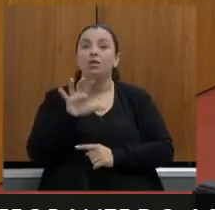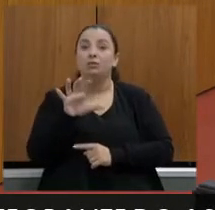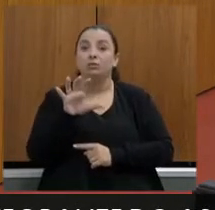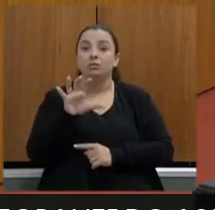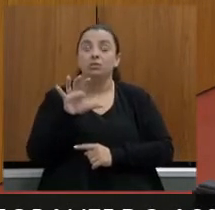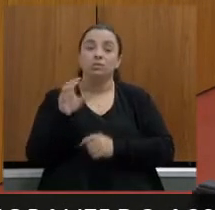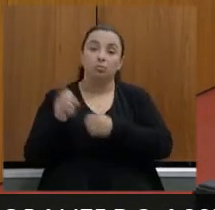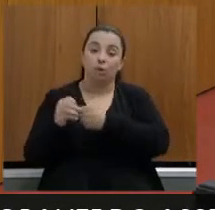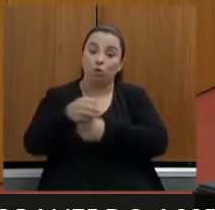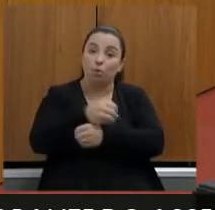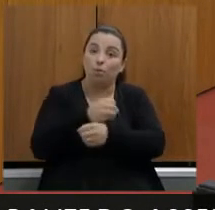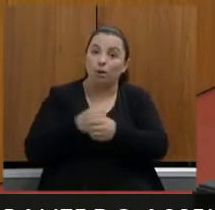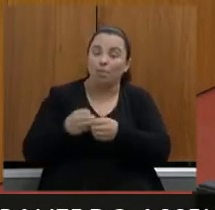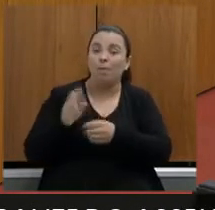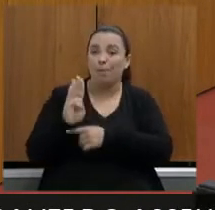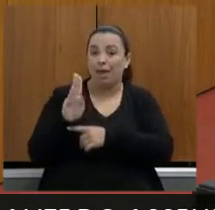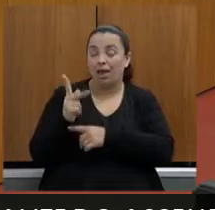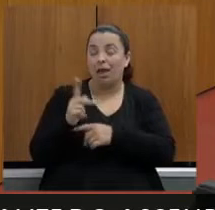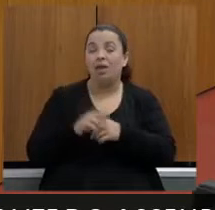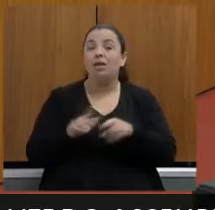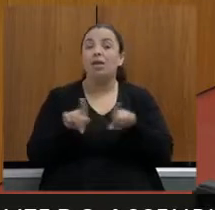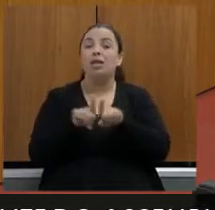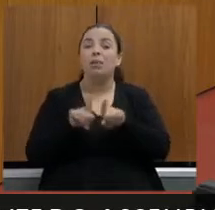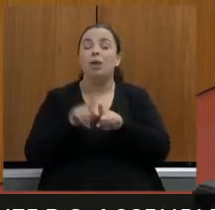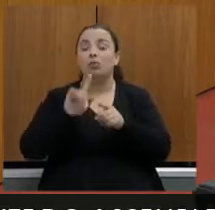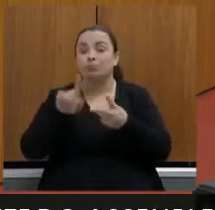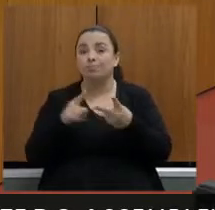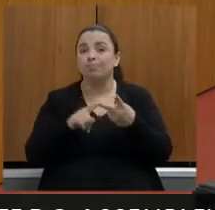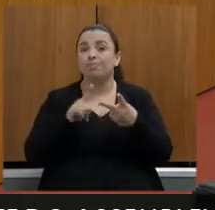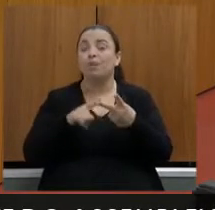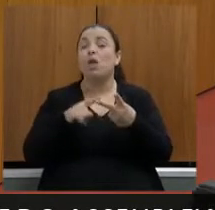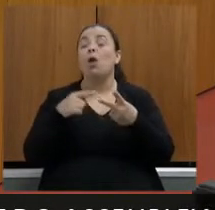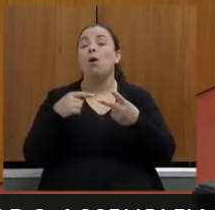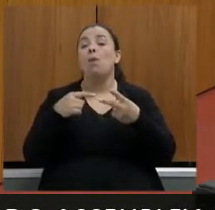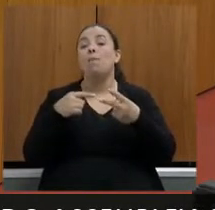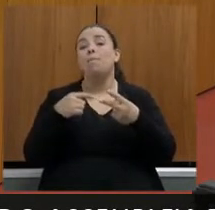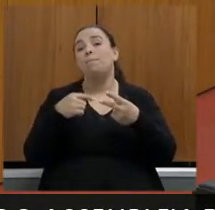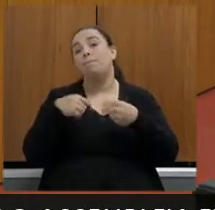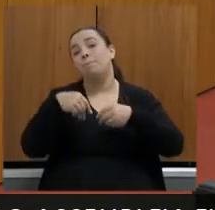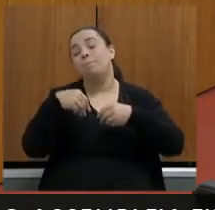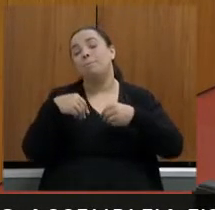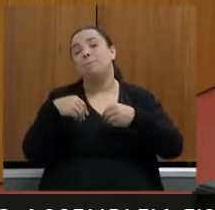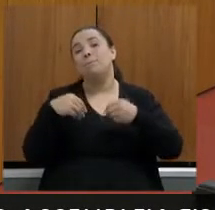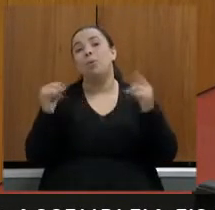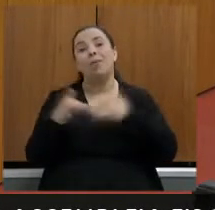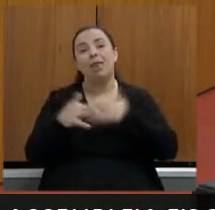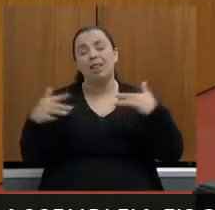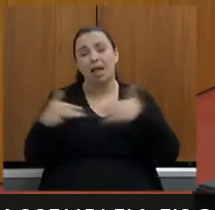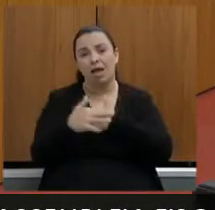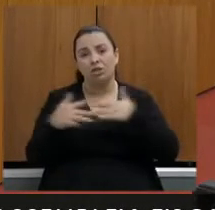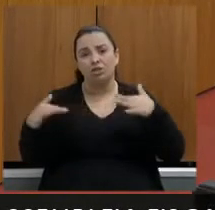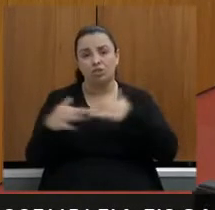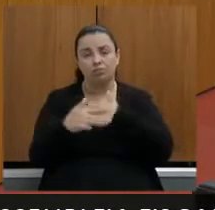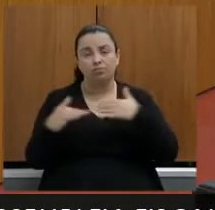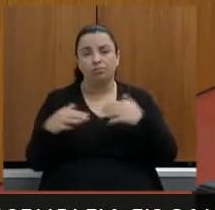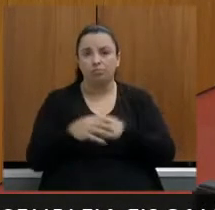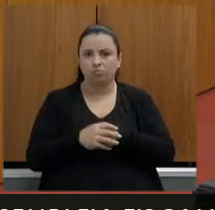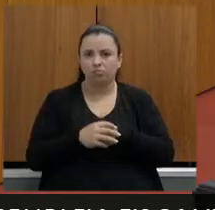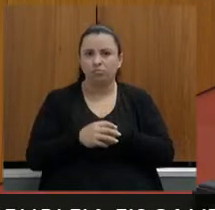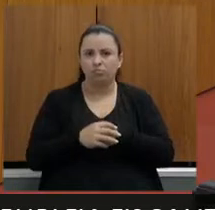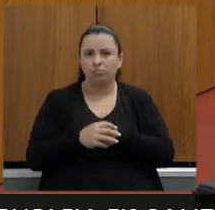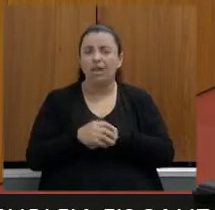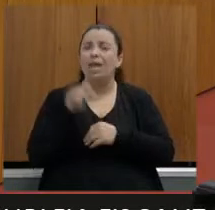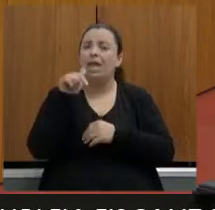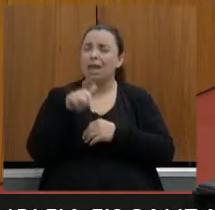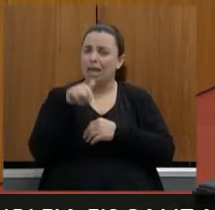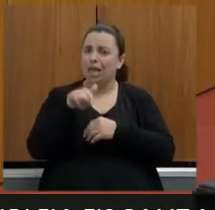mobilidade e por sinal o plano metropolitano também foi bem